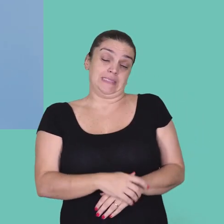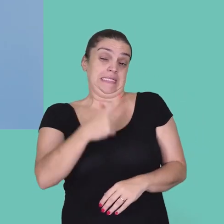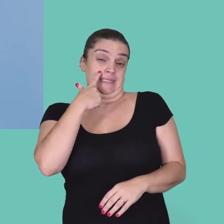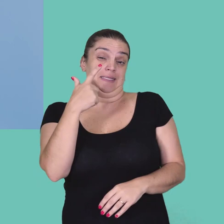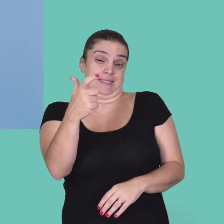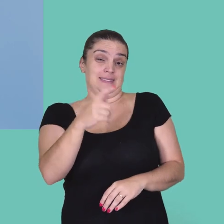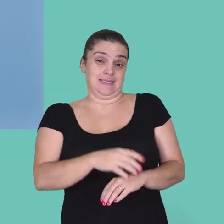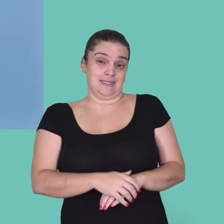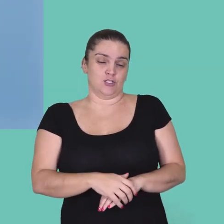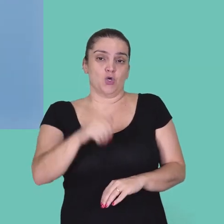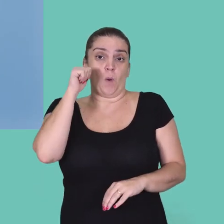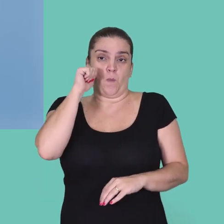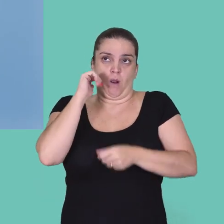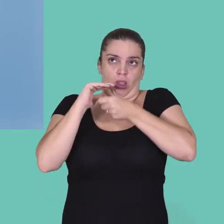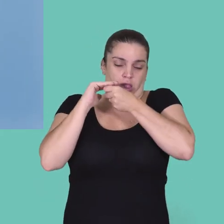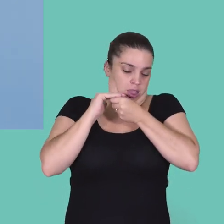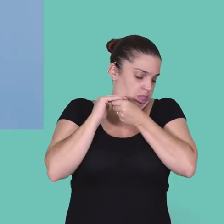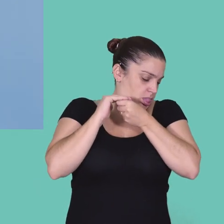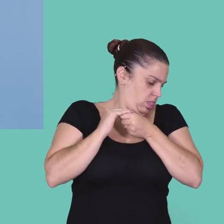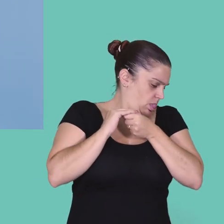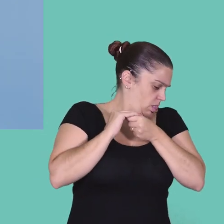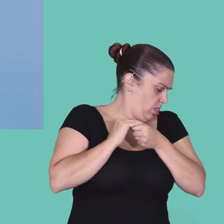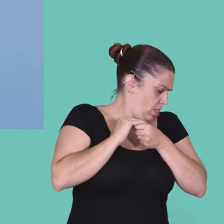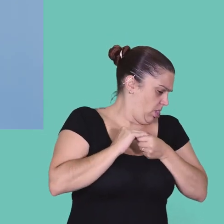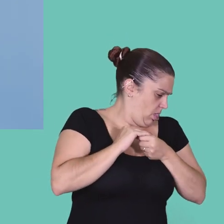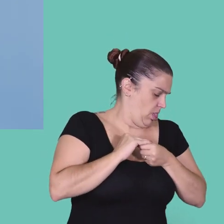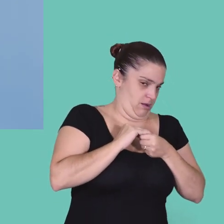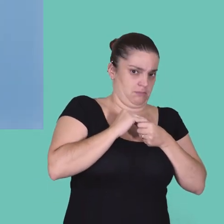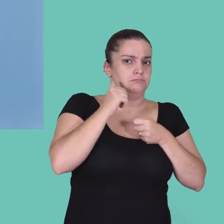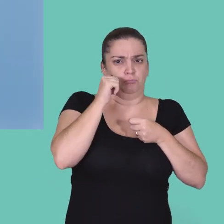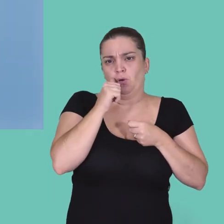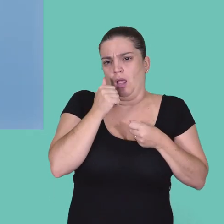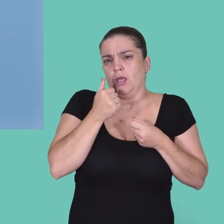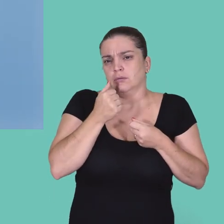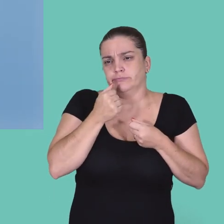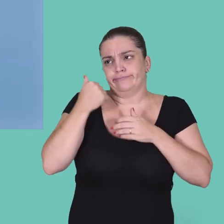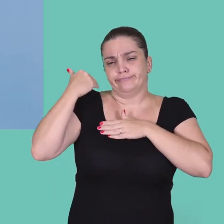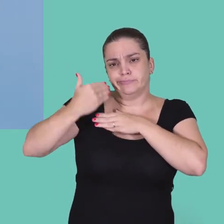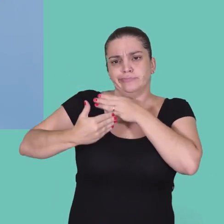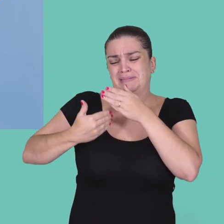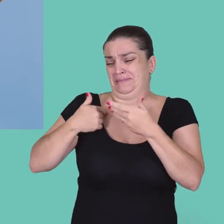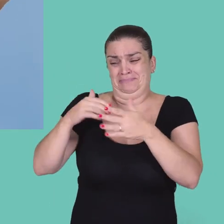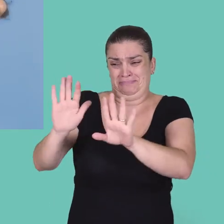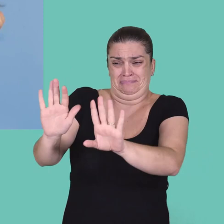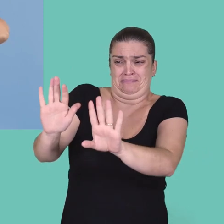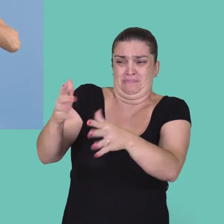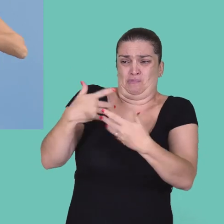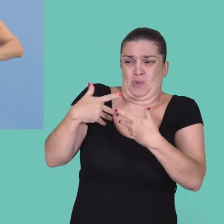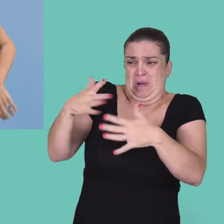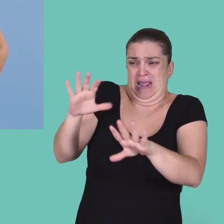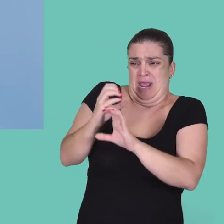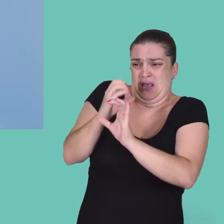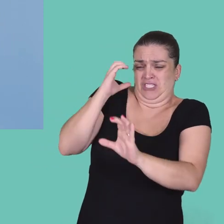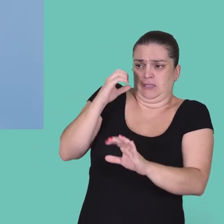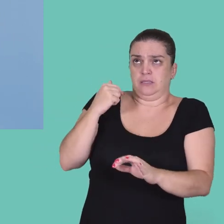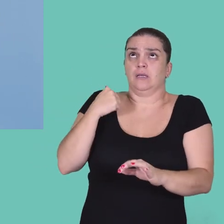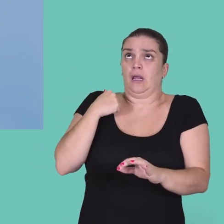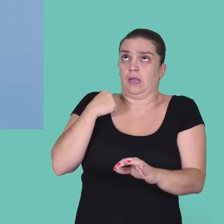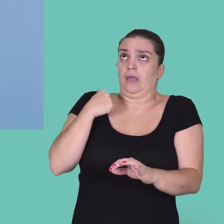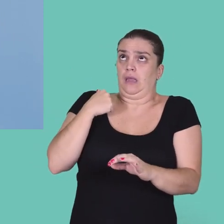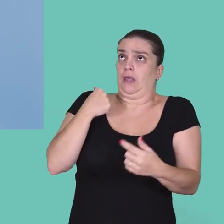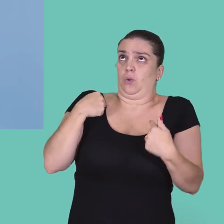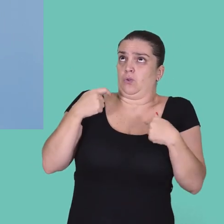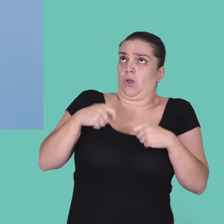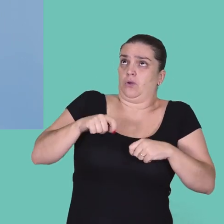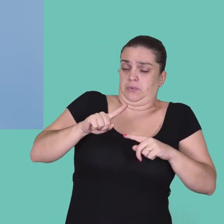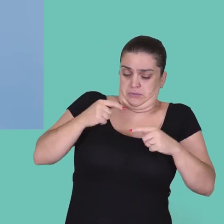que acontece é muito curioso. Como as mulheres são sufocadas, dizendo, olha, não é para você, eu não quero uma engenheira na minha sala